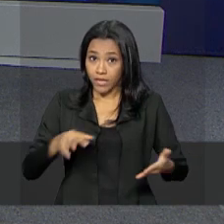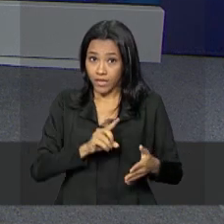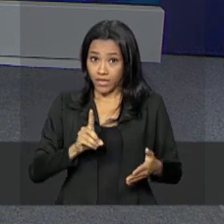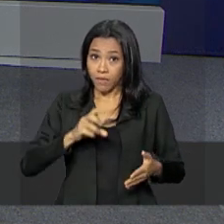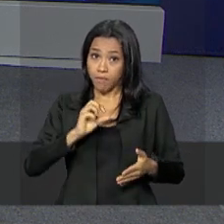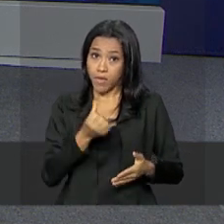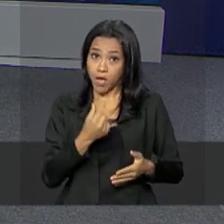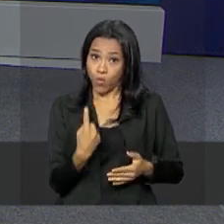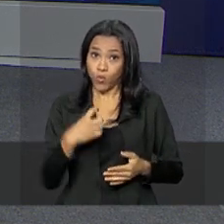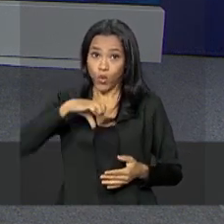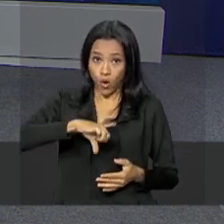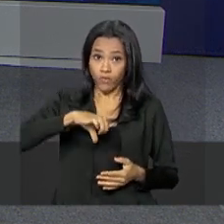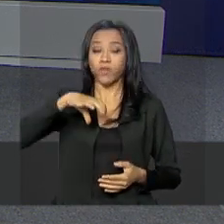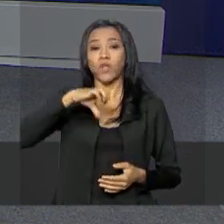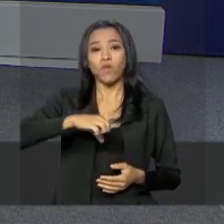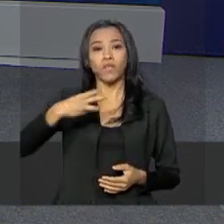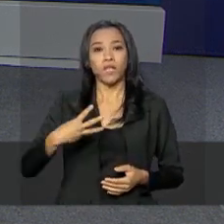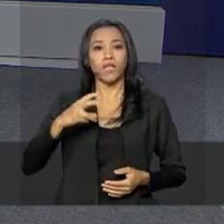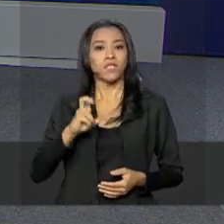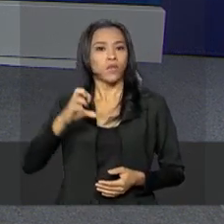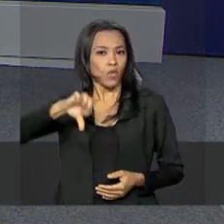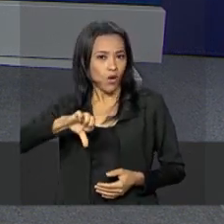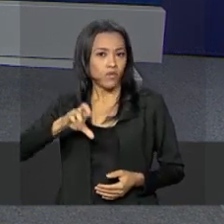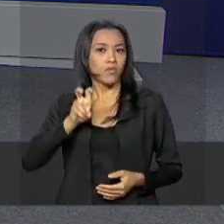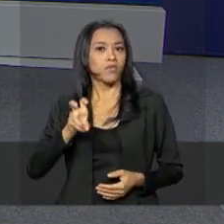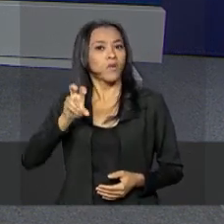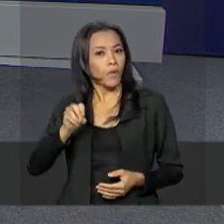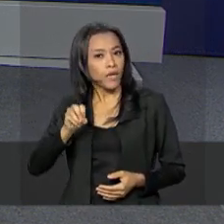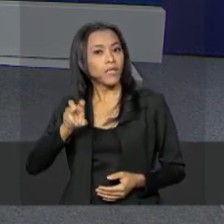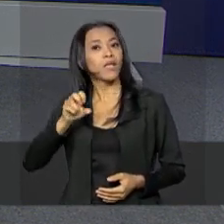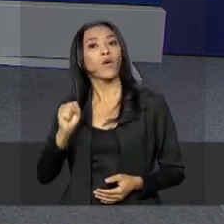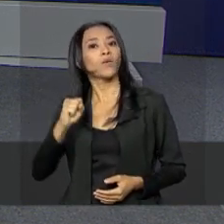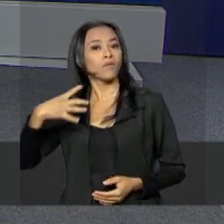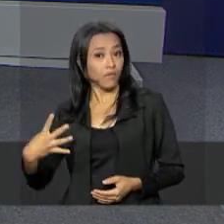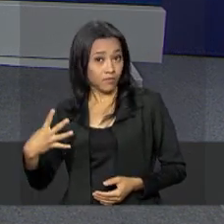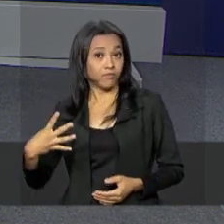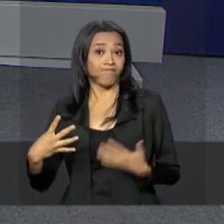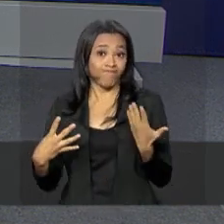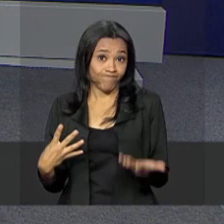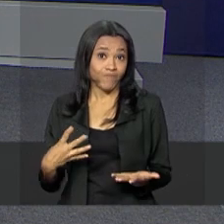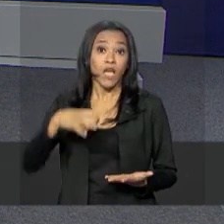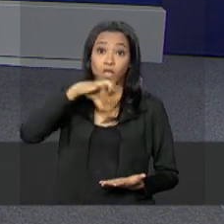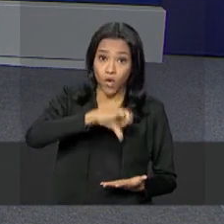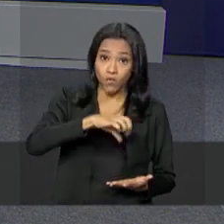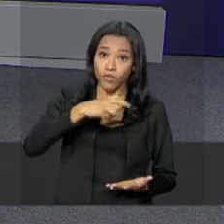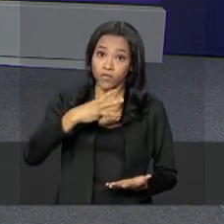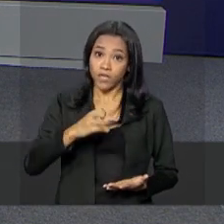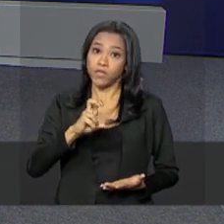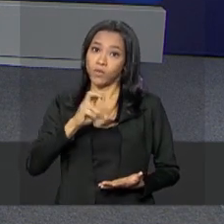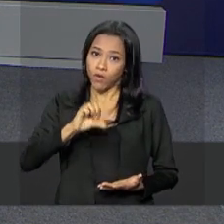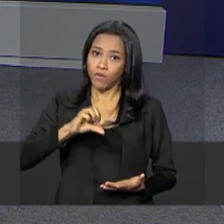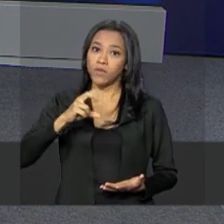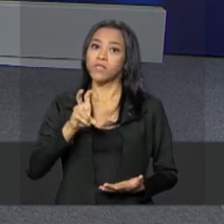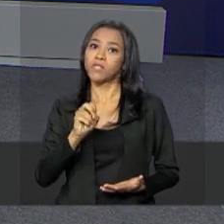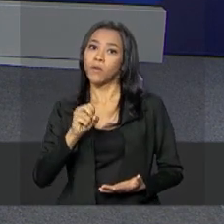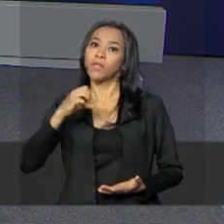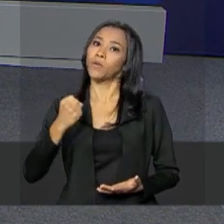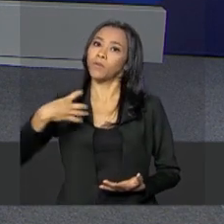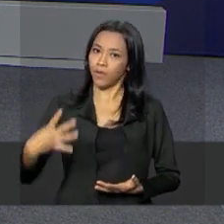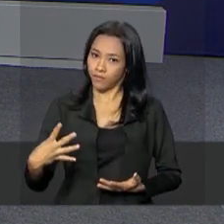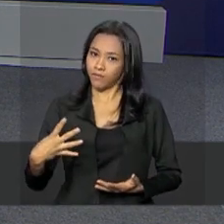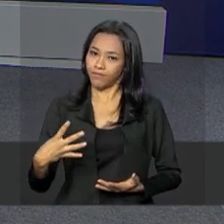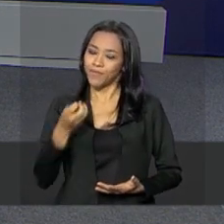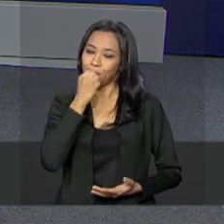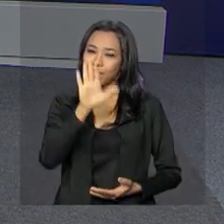619-9359-5084, 99359-5084.